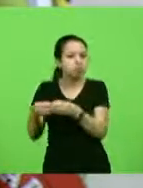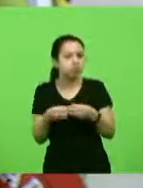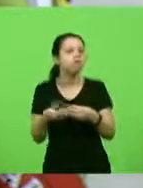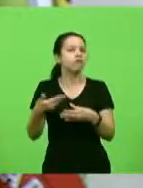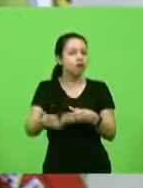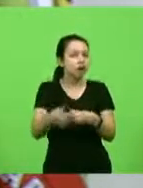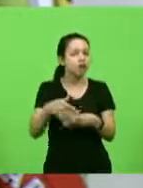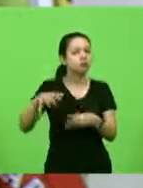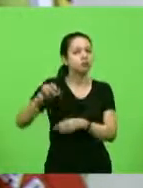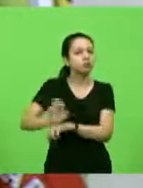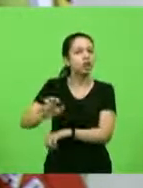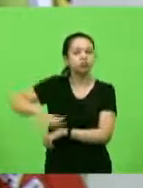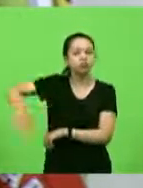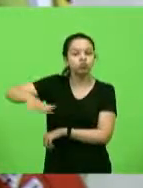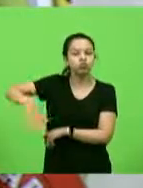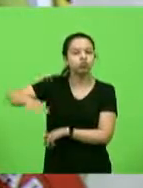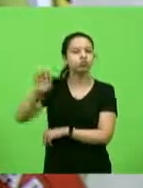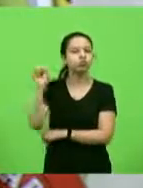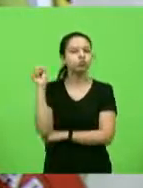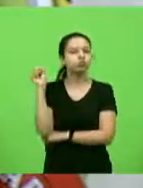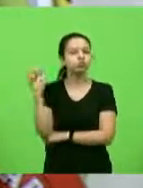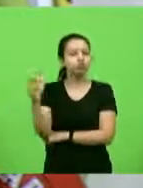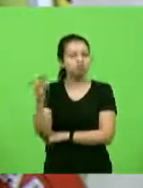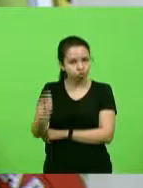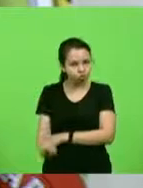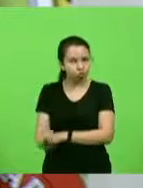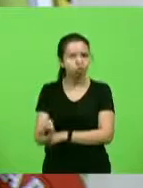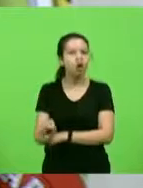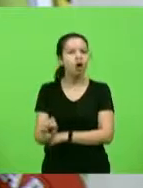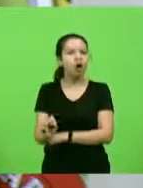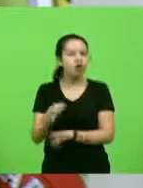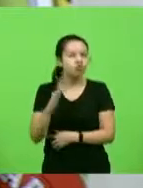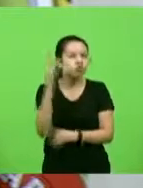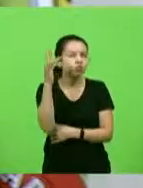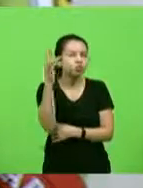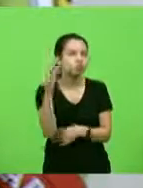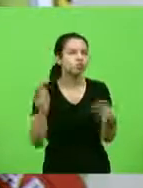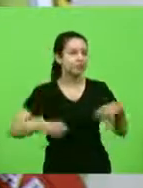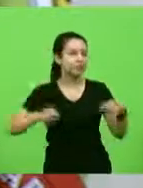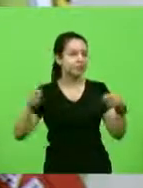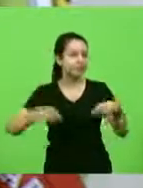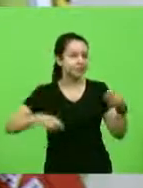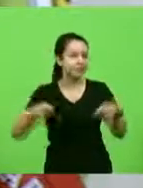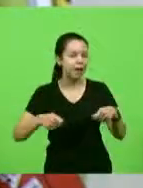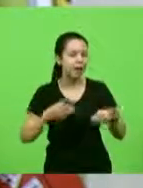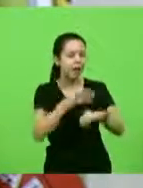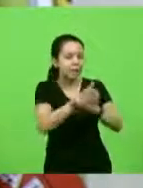para que um dia, não muito distante, se possa percorrer todos os seus